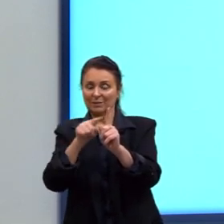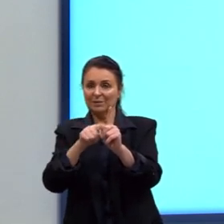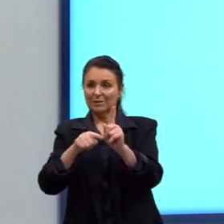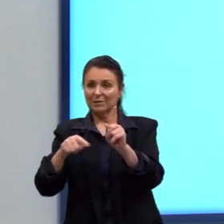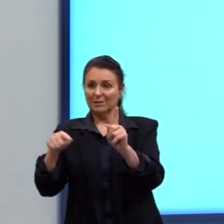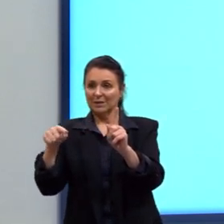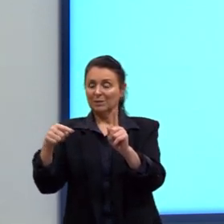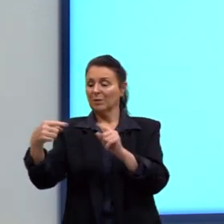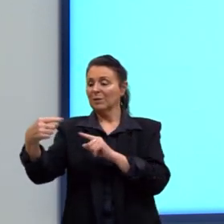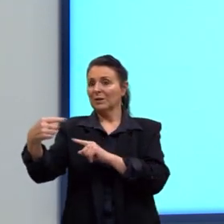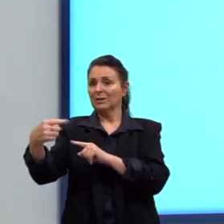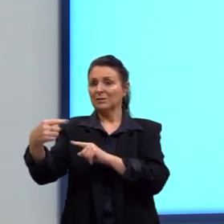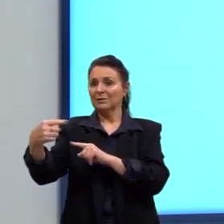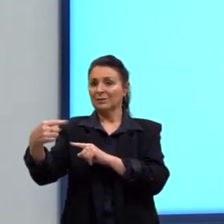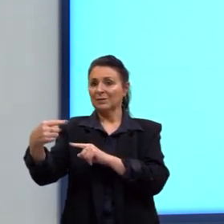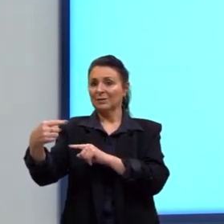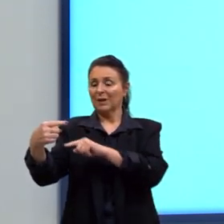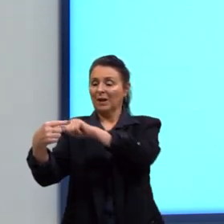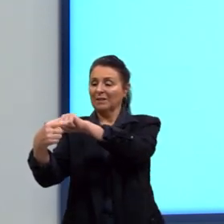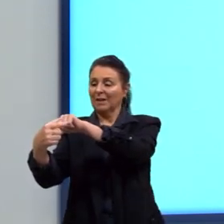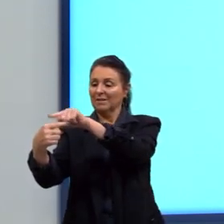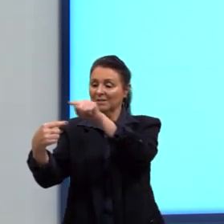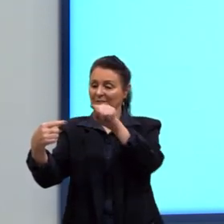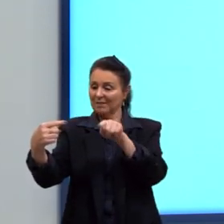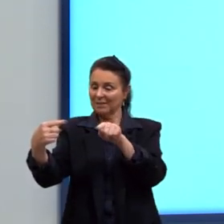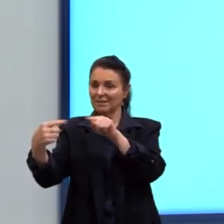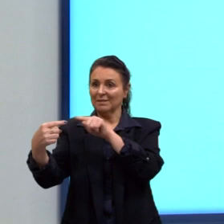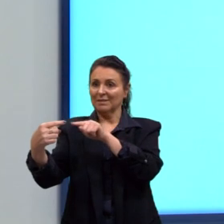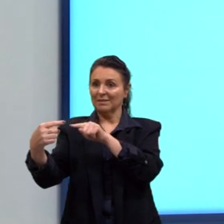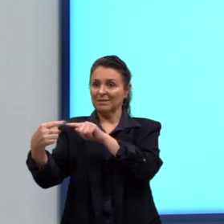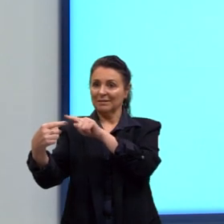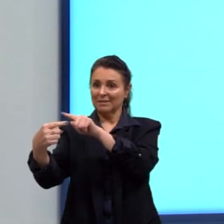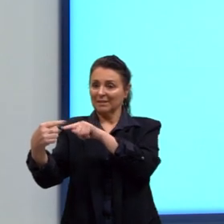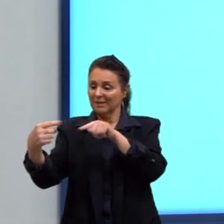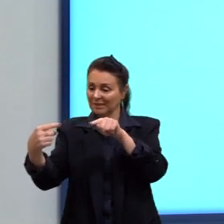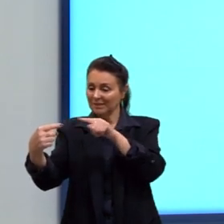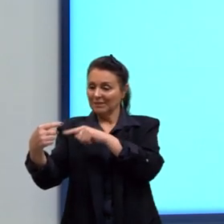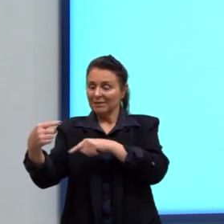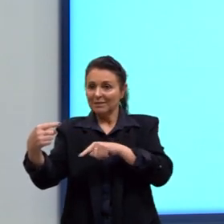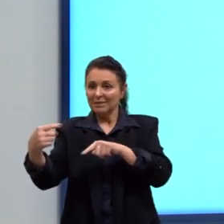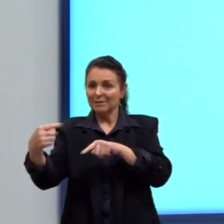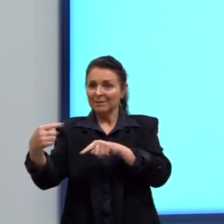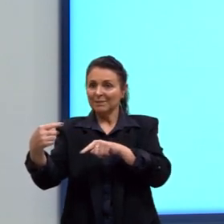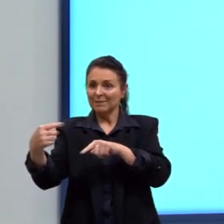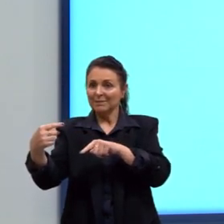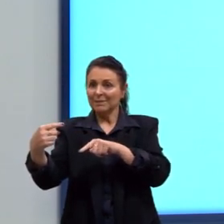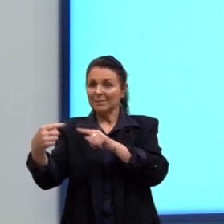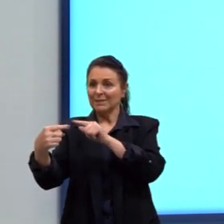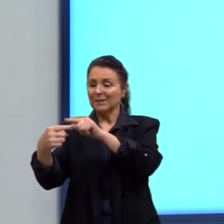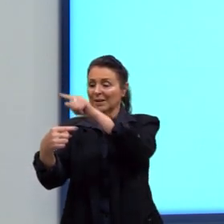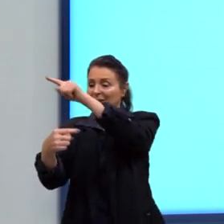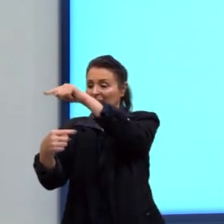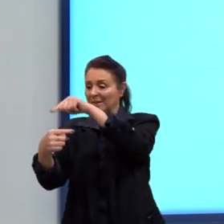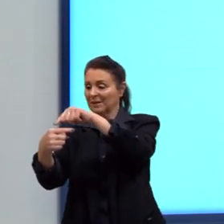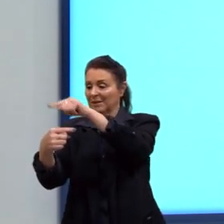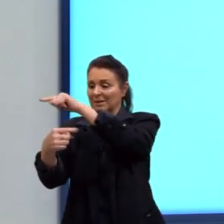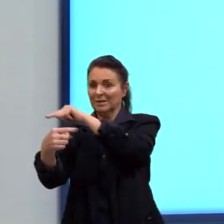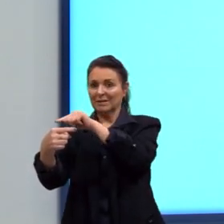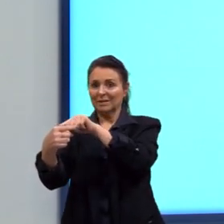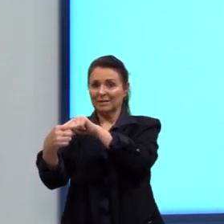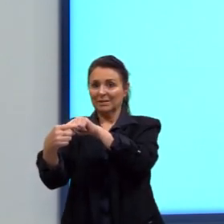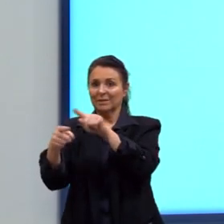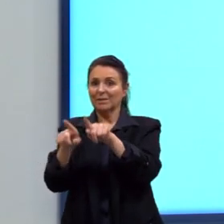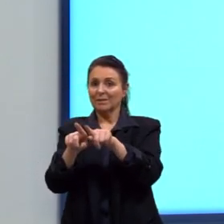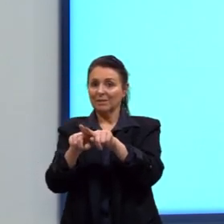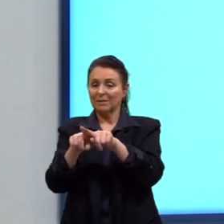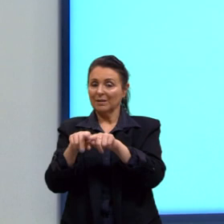todas. Mas, se eu olho para a negativa, está o quê? Entrando. E aqui também eu tenho que fazer entrando. E entrando.